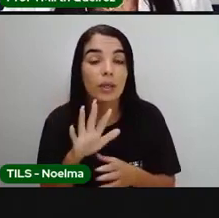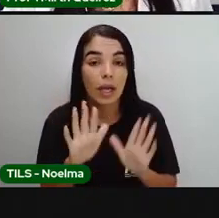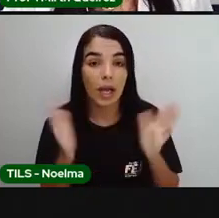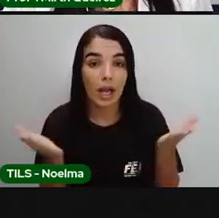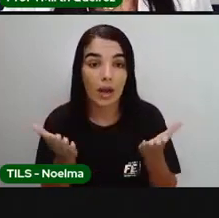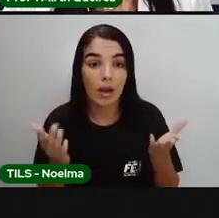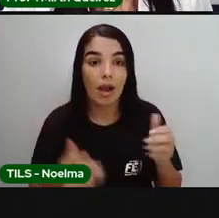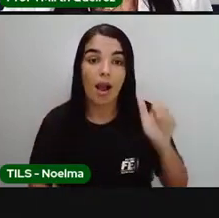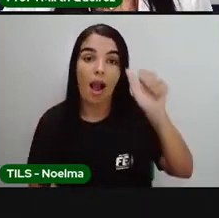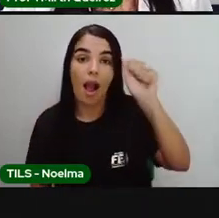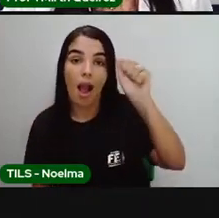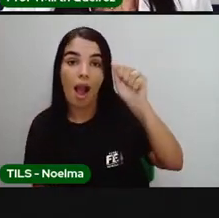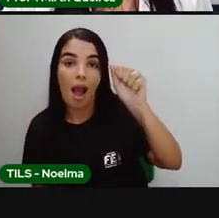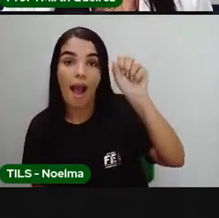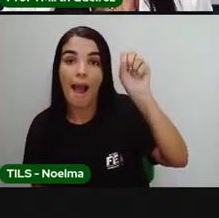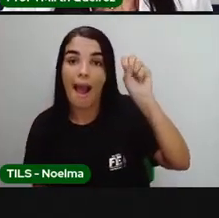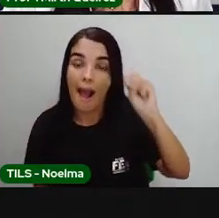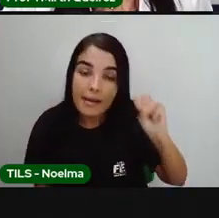vamos passar para o plural.